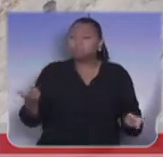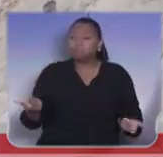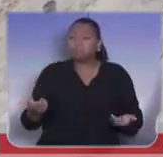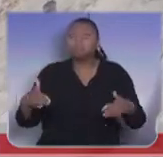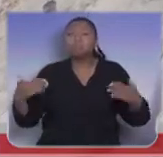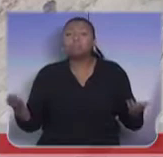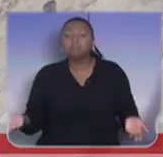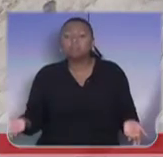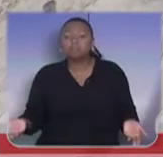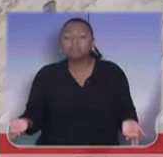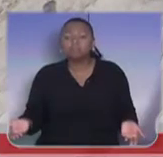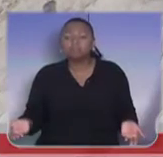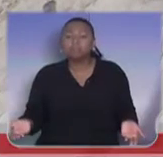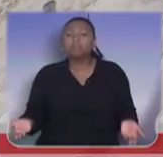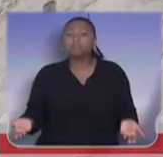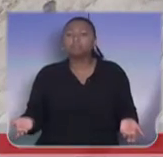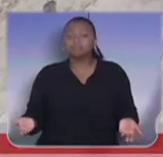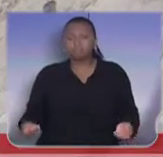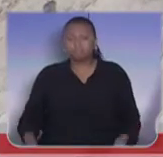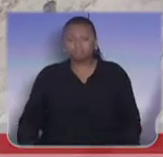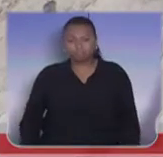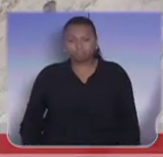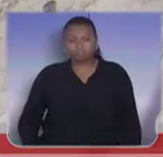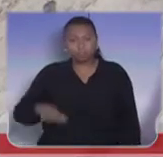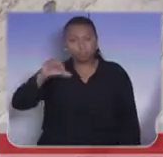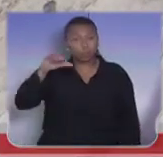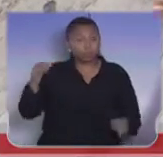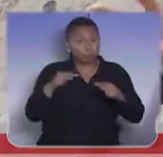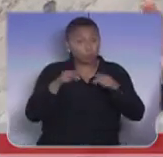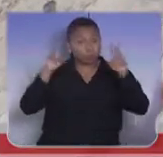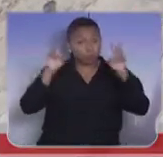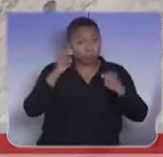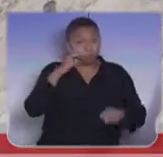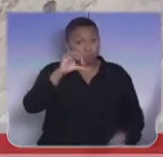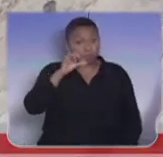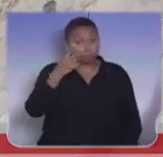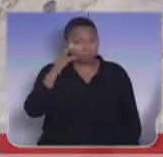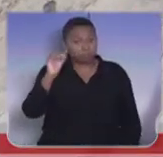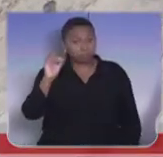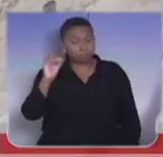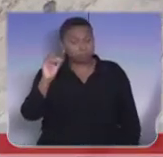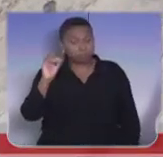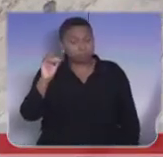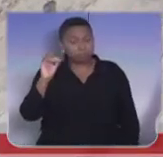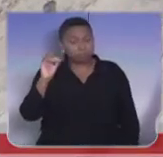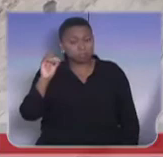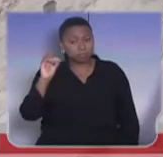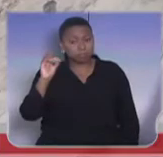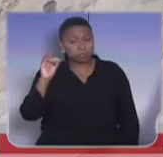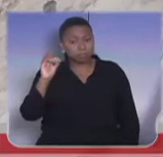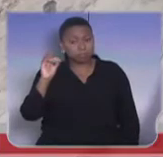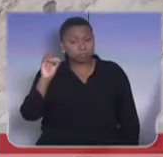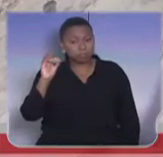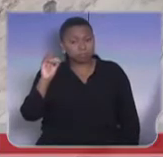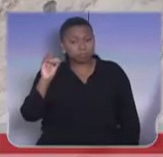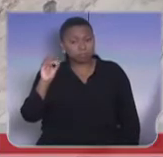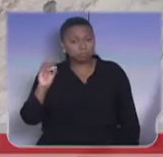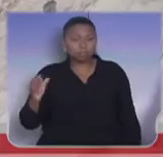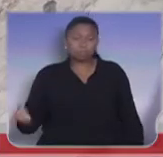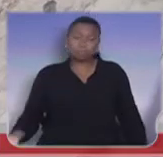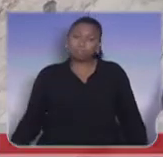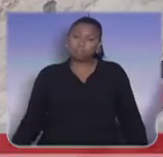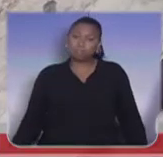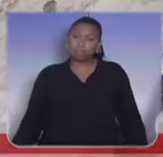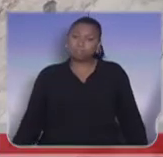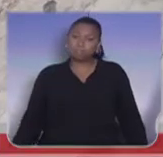recurso. Quanto ao 920, era só isso que faltava, né?